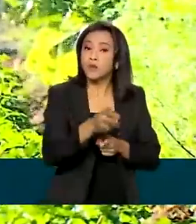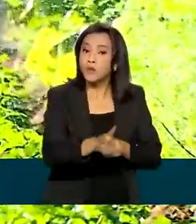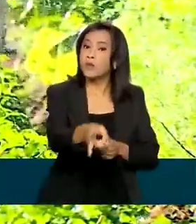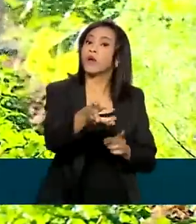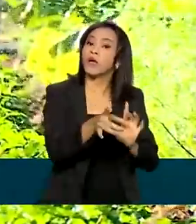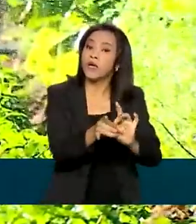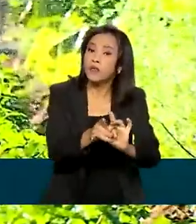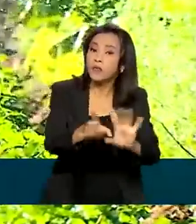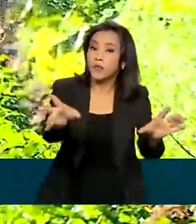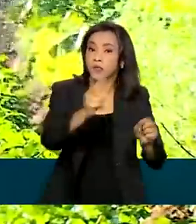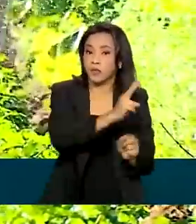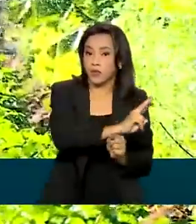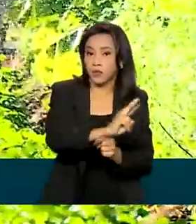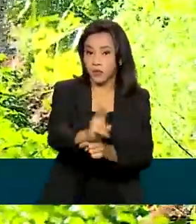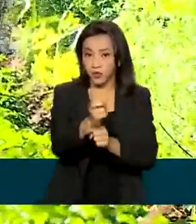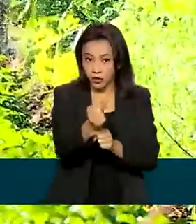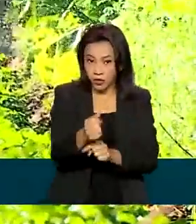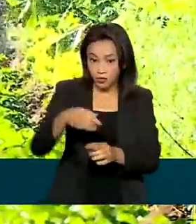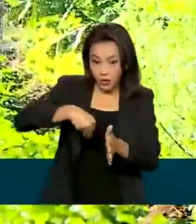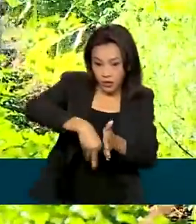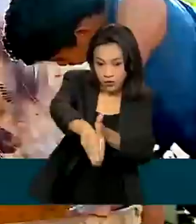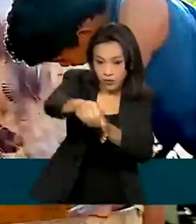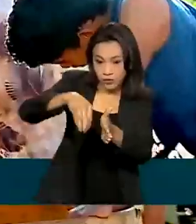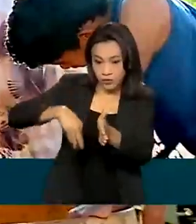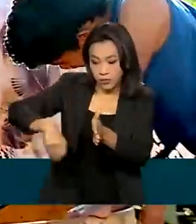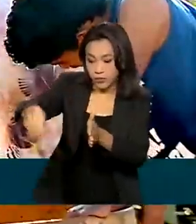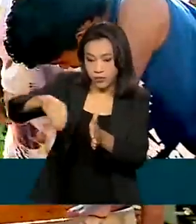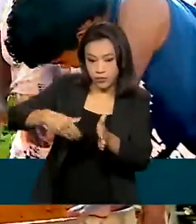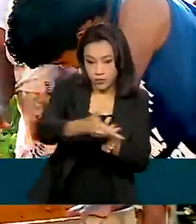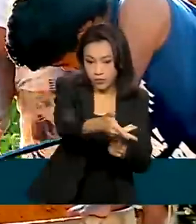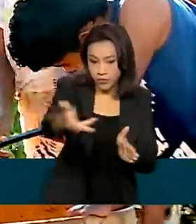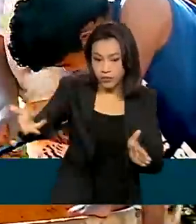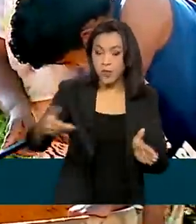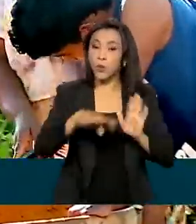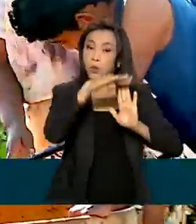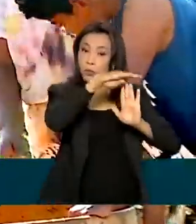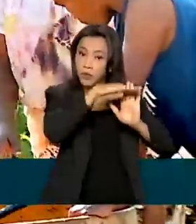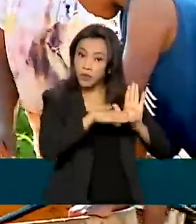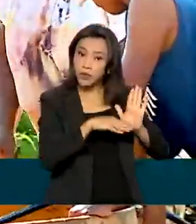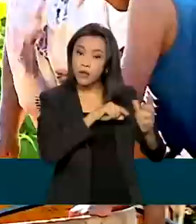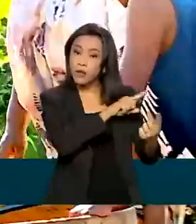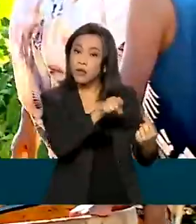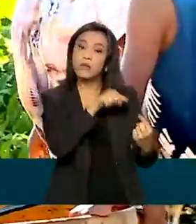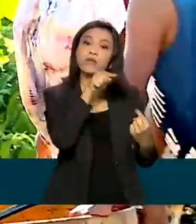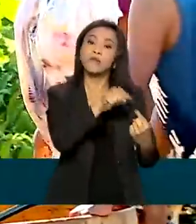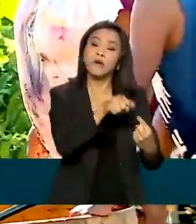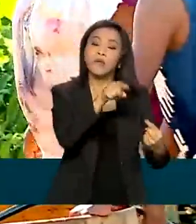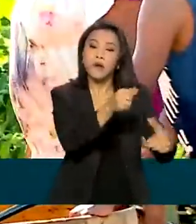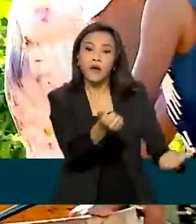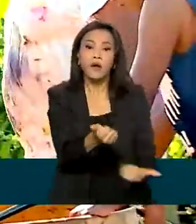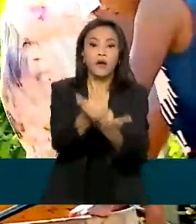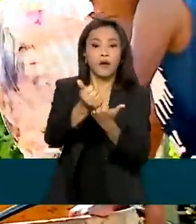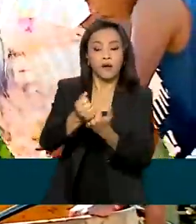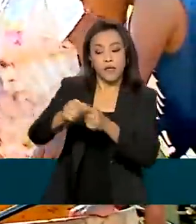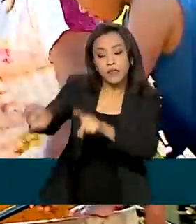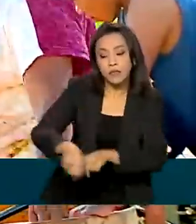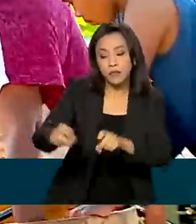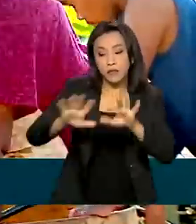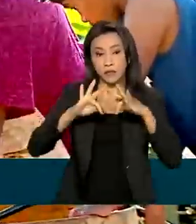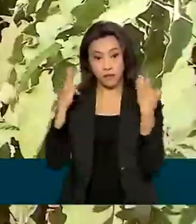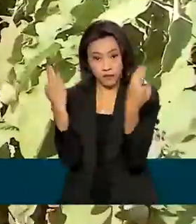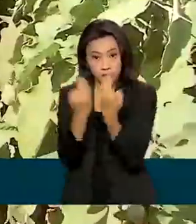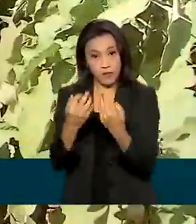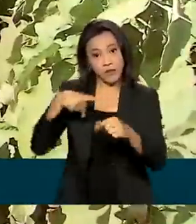início desta safra. O Pronaf, lembrando, foi criado para fortalecer a agricultura familiar no país.